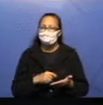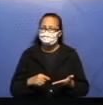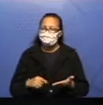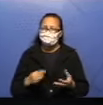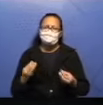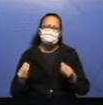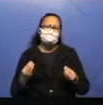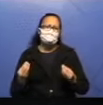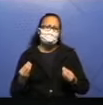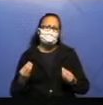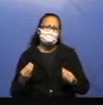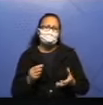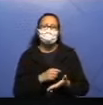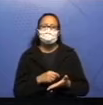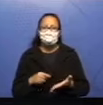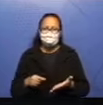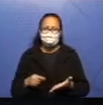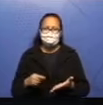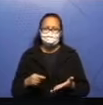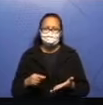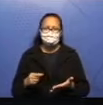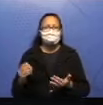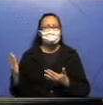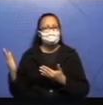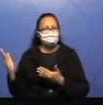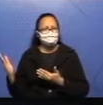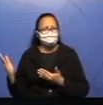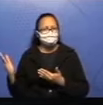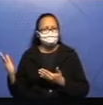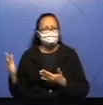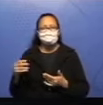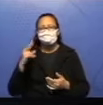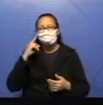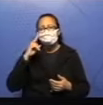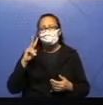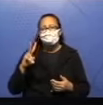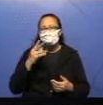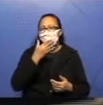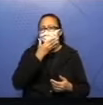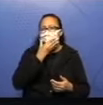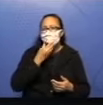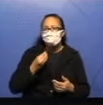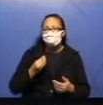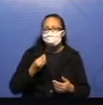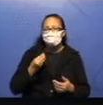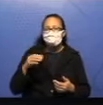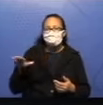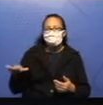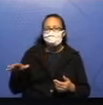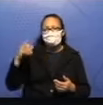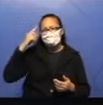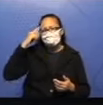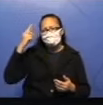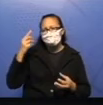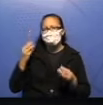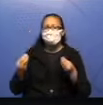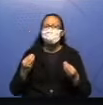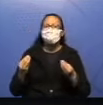separados, tá? Se atentem a isso, por favor. Olha os meninos pensando sobre o que seria produção de texto.